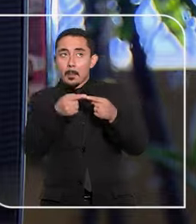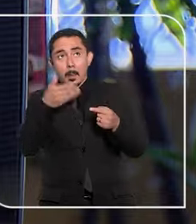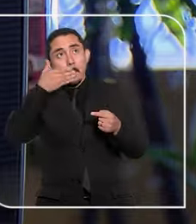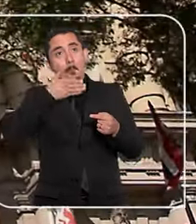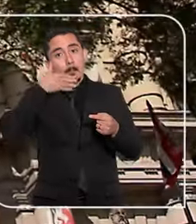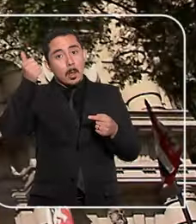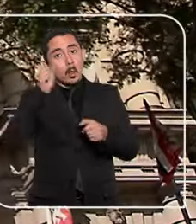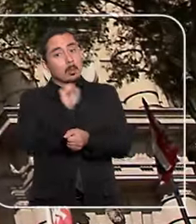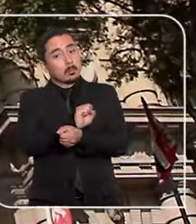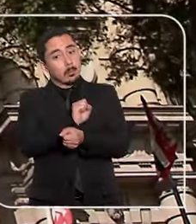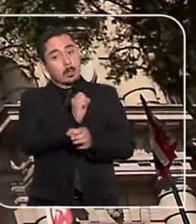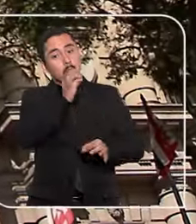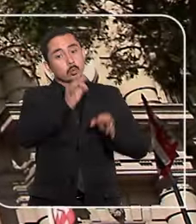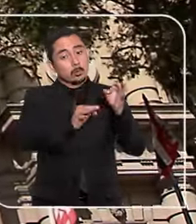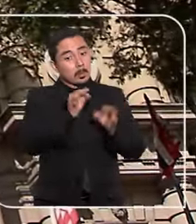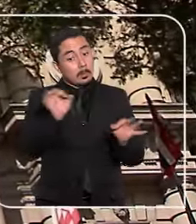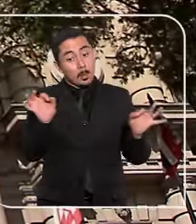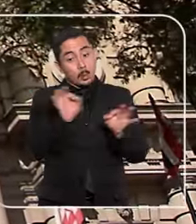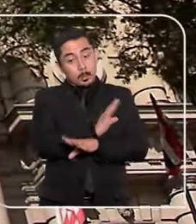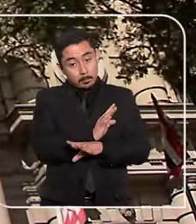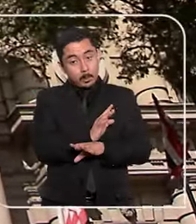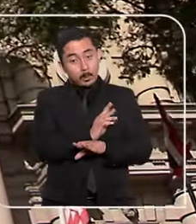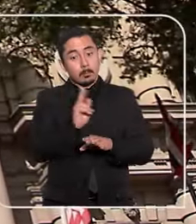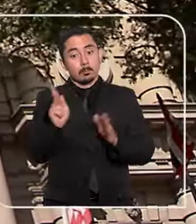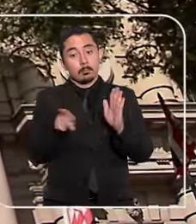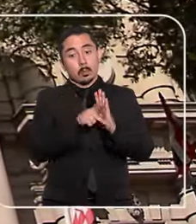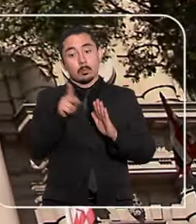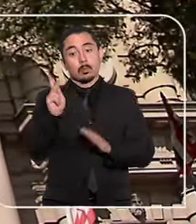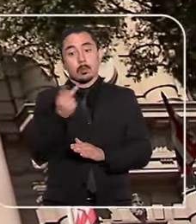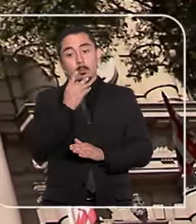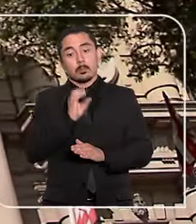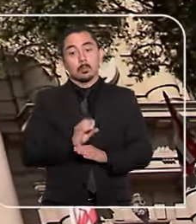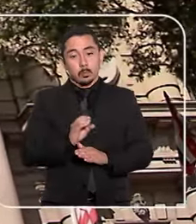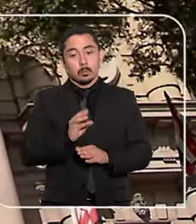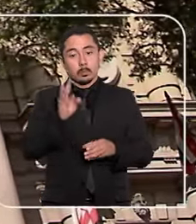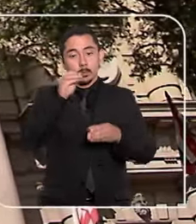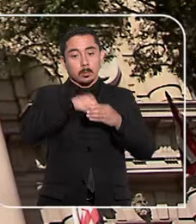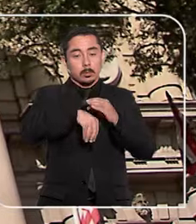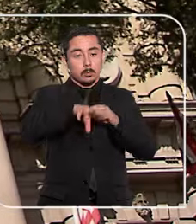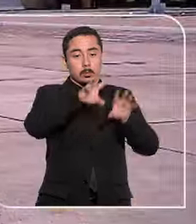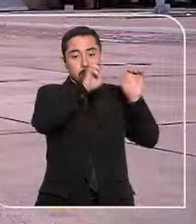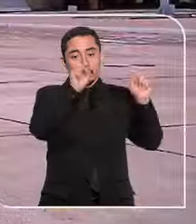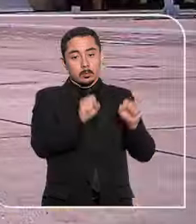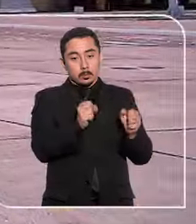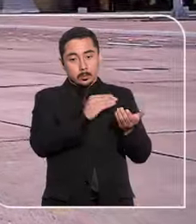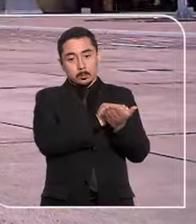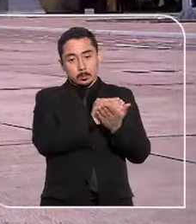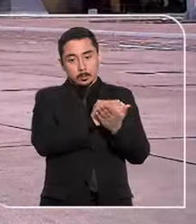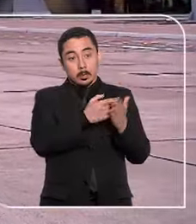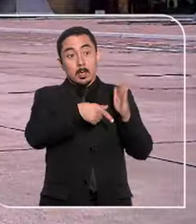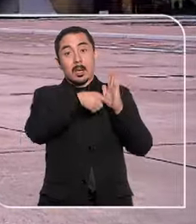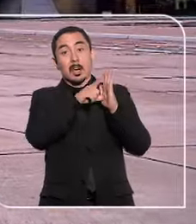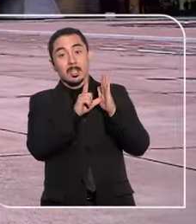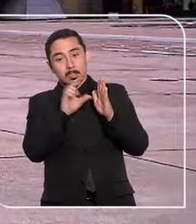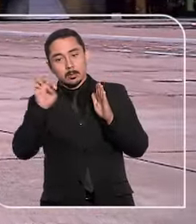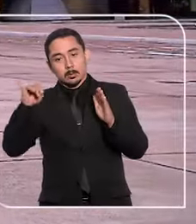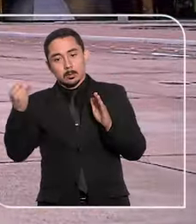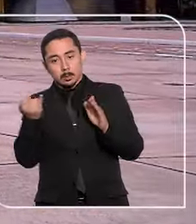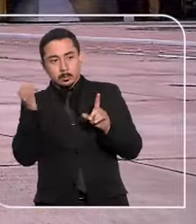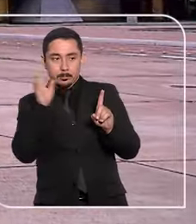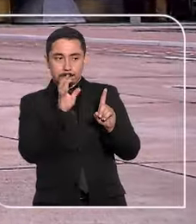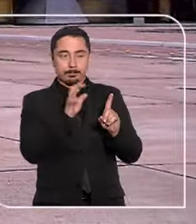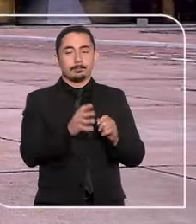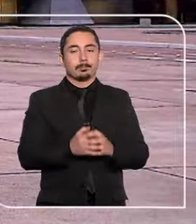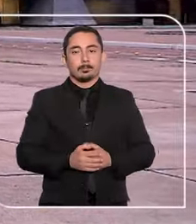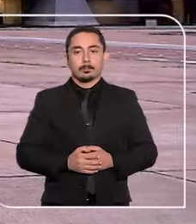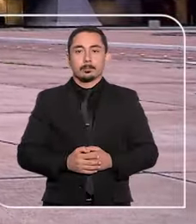prudente aguardar o julgamento definitivo do habeas corpus impetrado no Tribunal de Origem antes da intervenção do STJ.